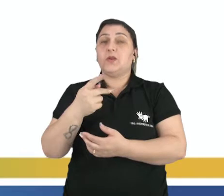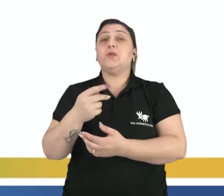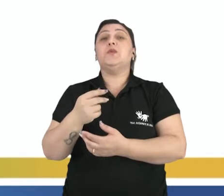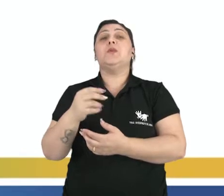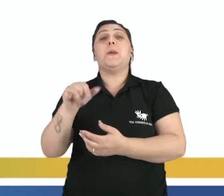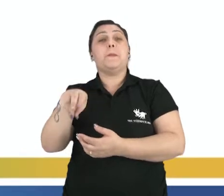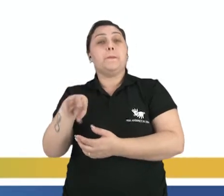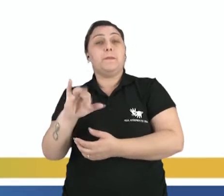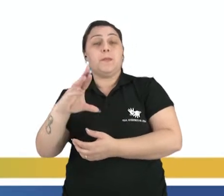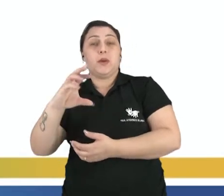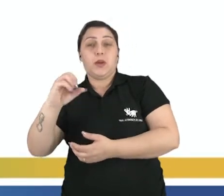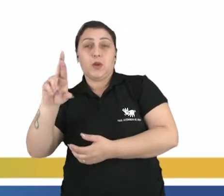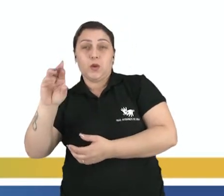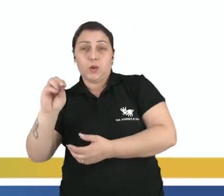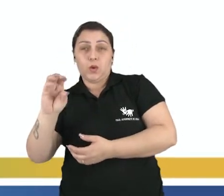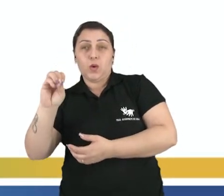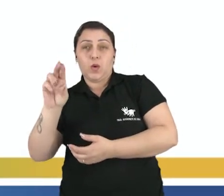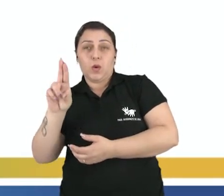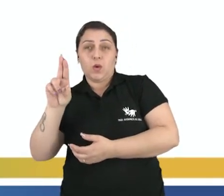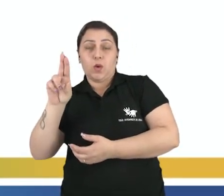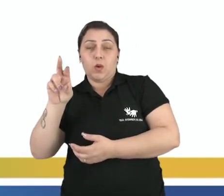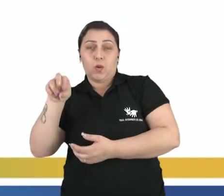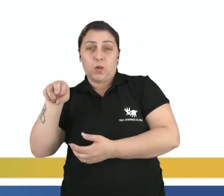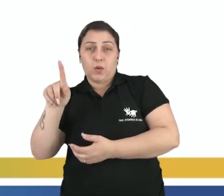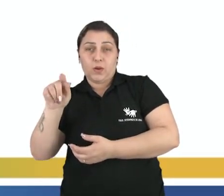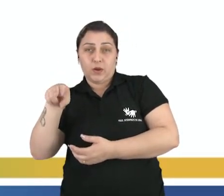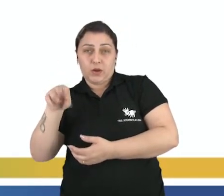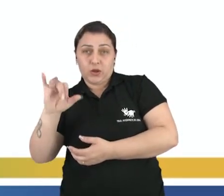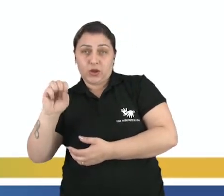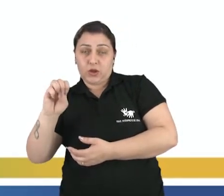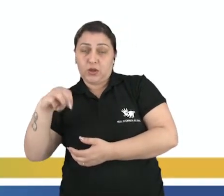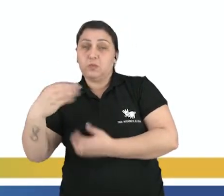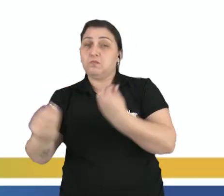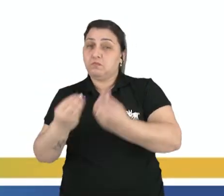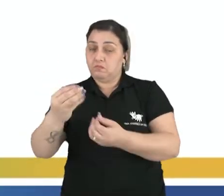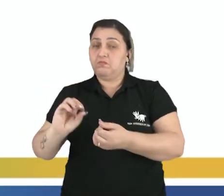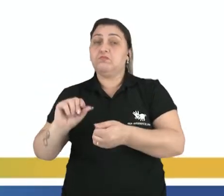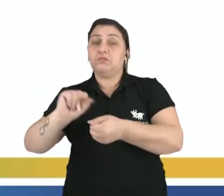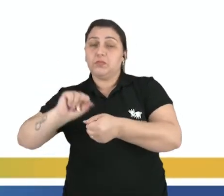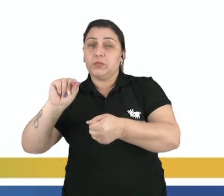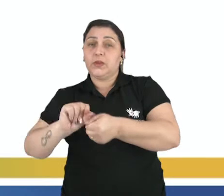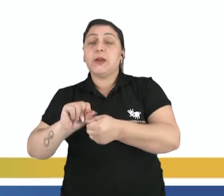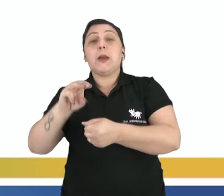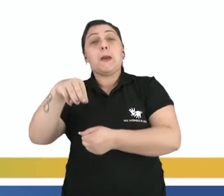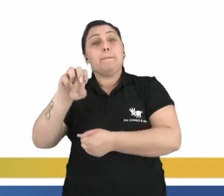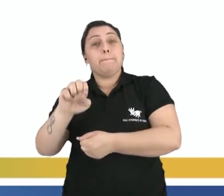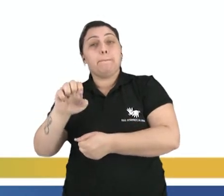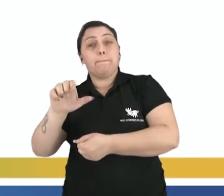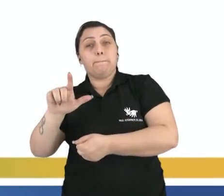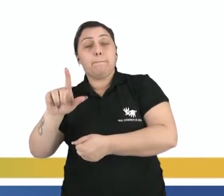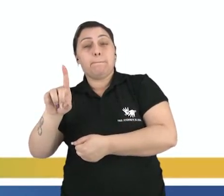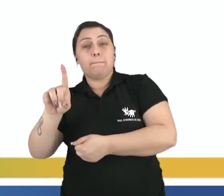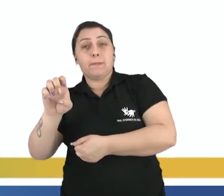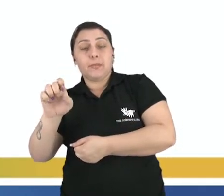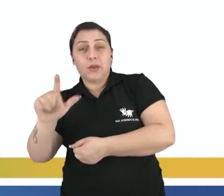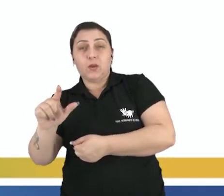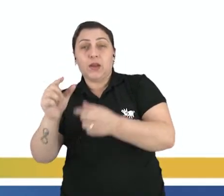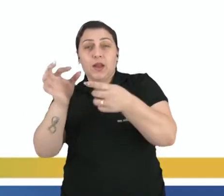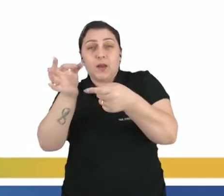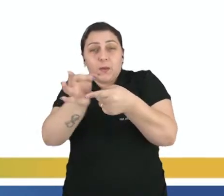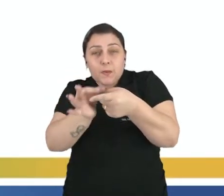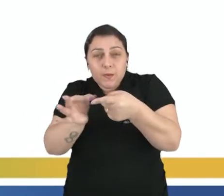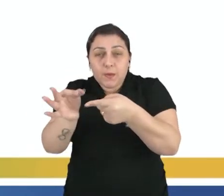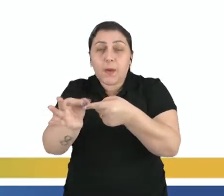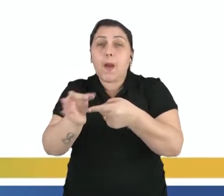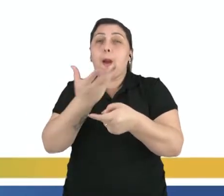micro-organismos, como que eles funcionam. Em 1865, o Mendel, o Gregor Mendel, aquele das ervilhas, o pai